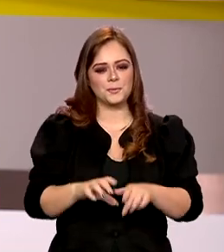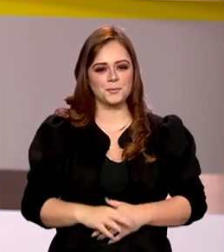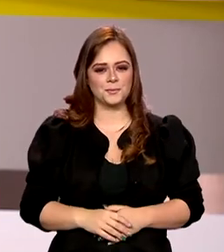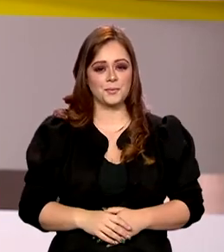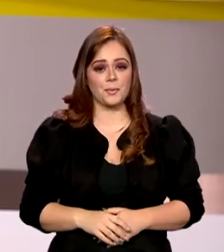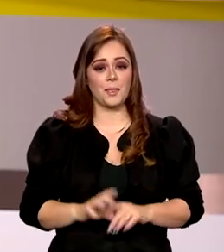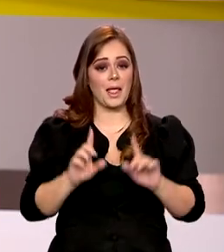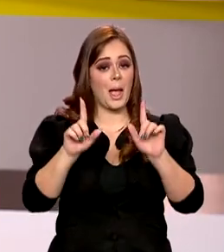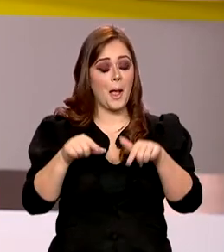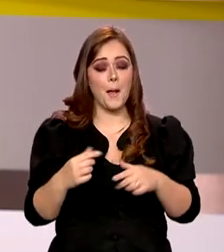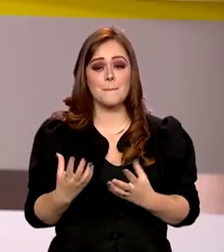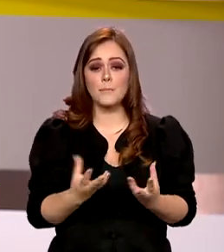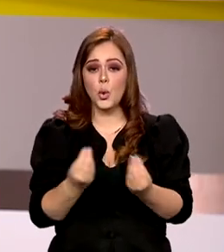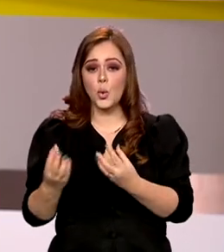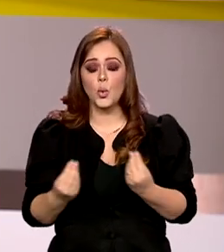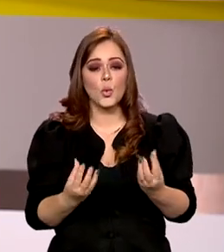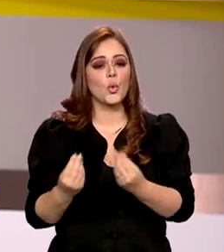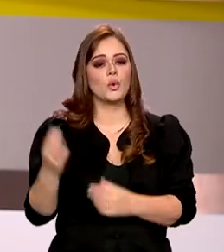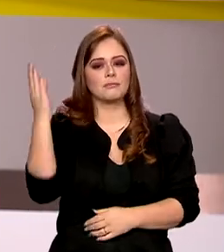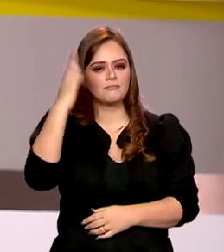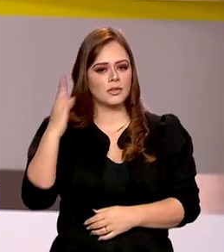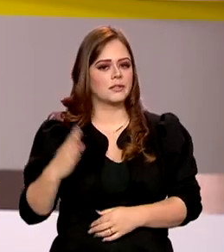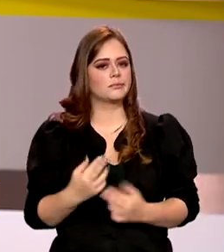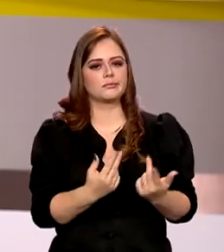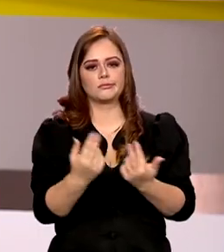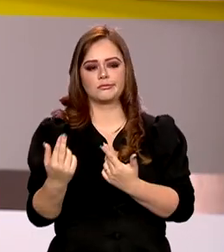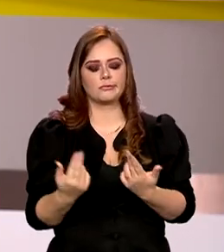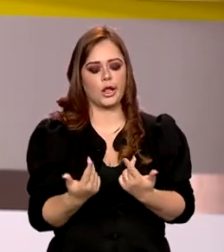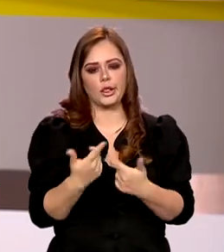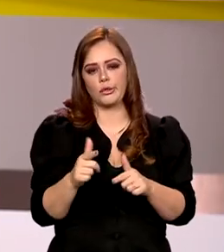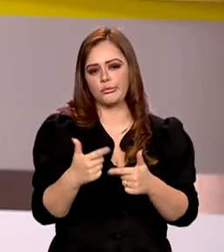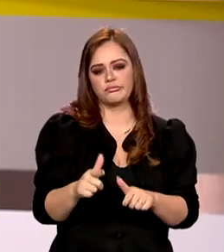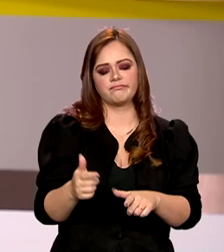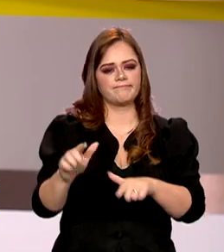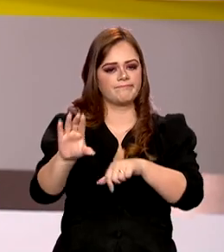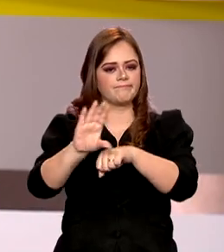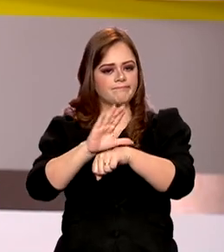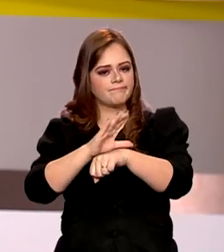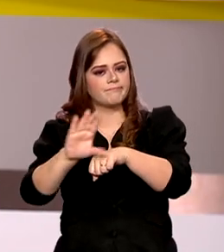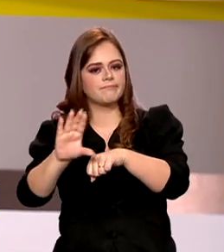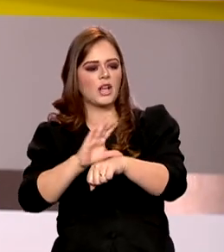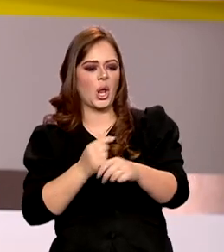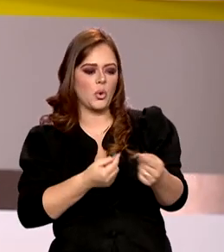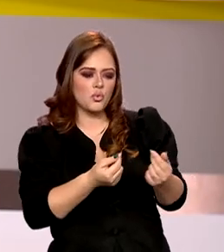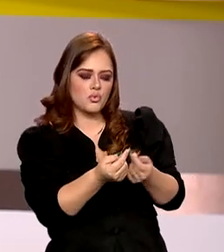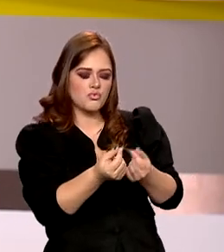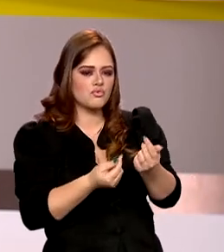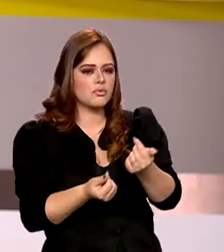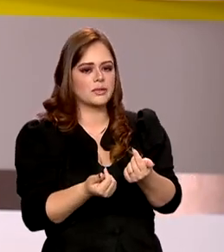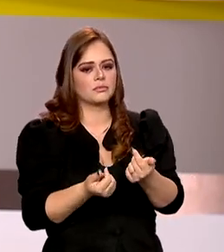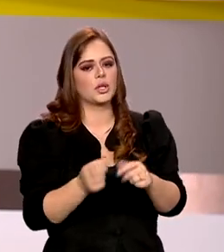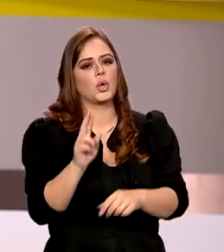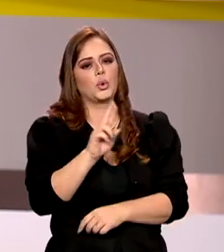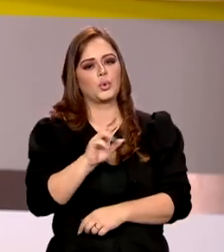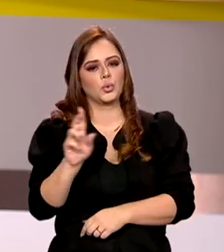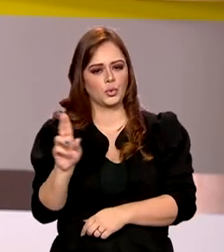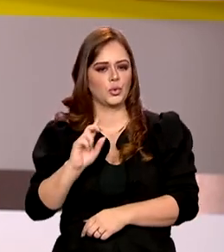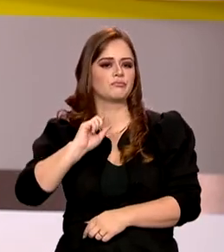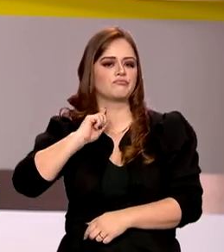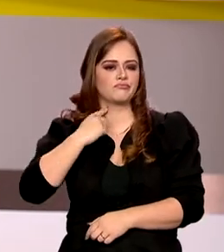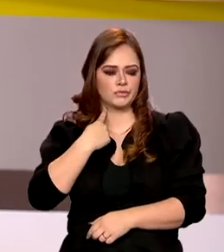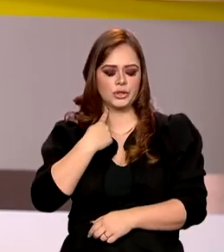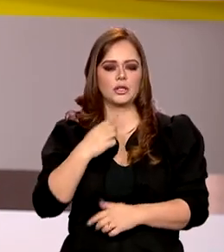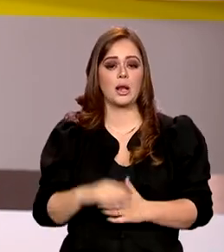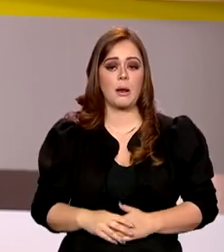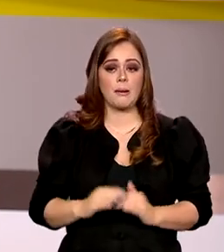São muitos brasileiros na mesma situação, sem acesso a crédito, financiamentos e com o nome negativado. Para a grande